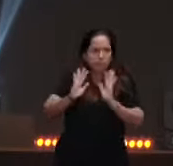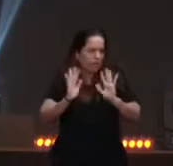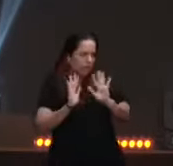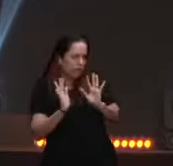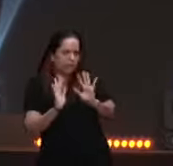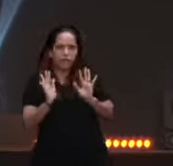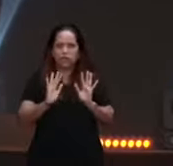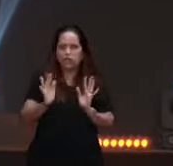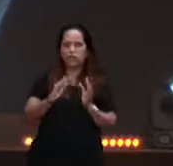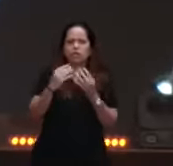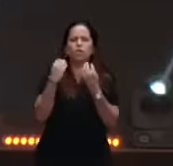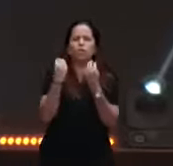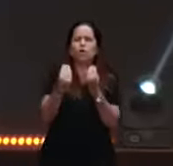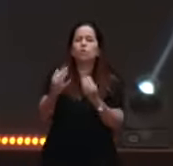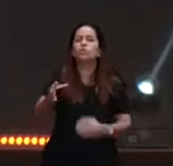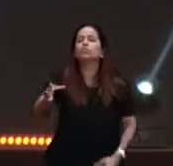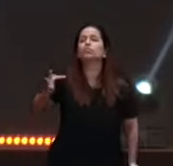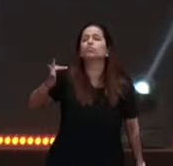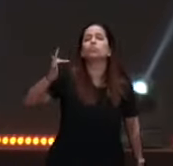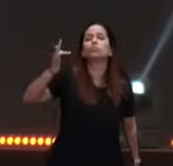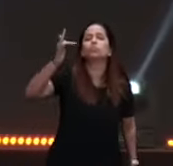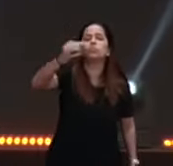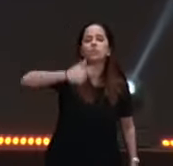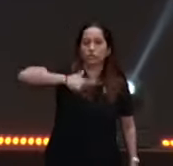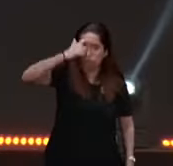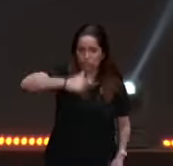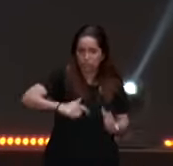vocês vão ver só, se eu também não terei vergonha de vocês,